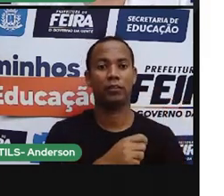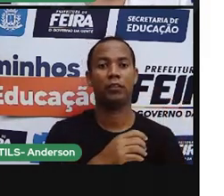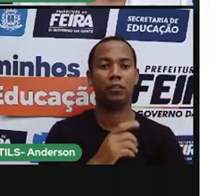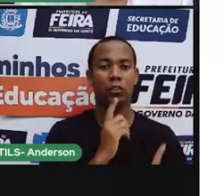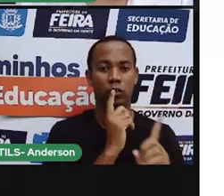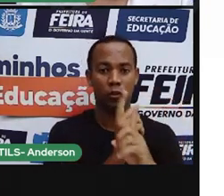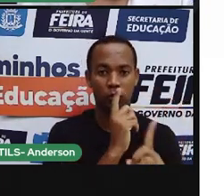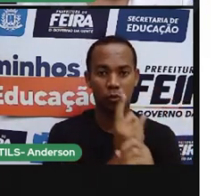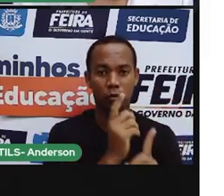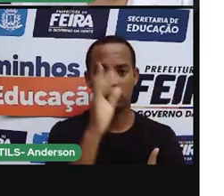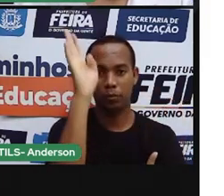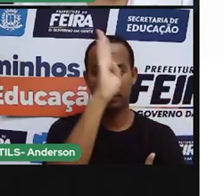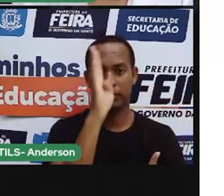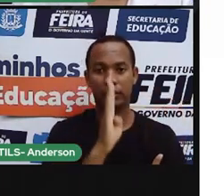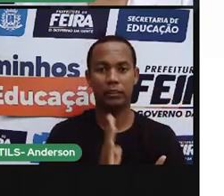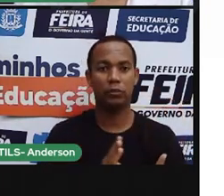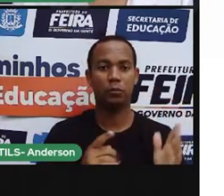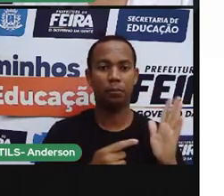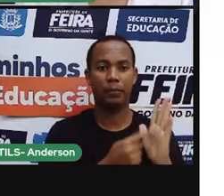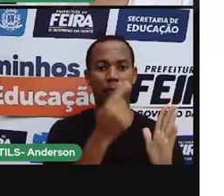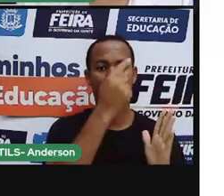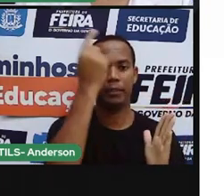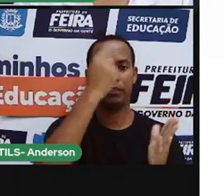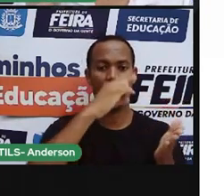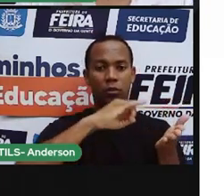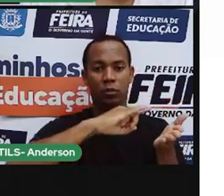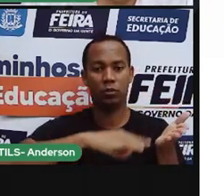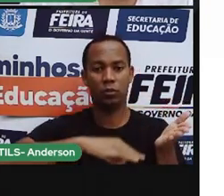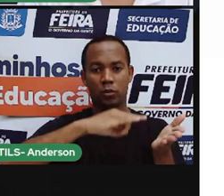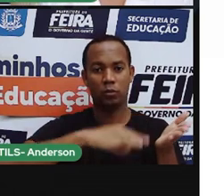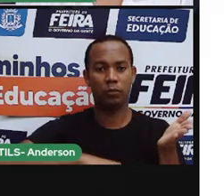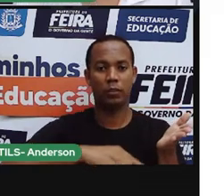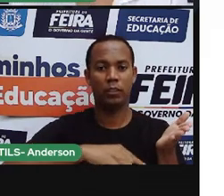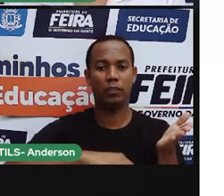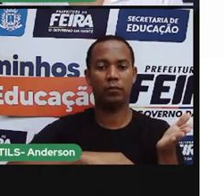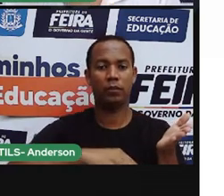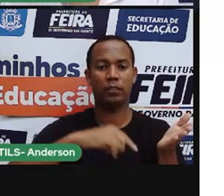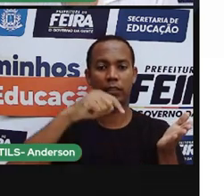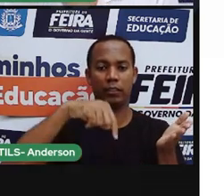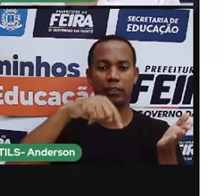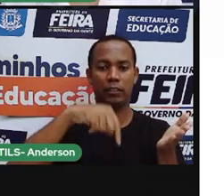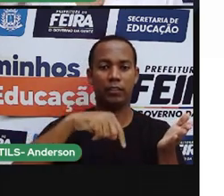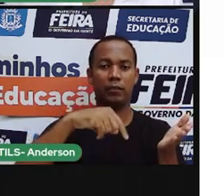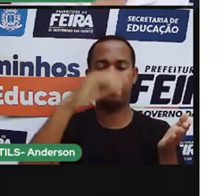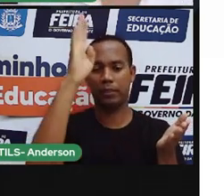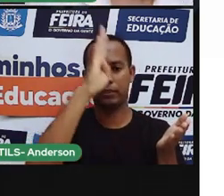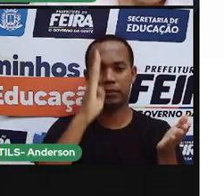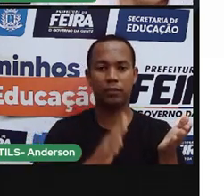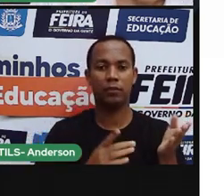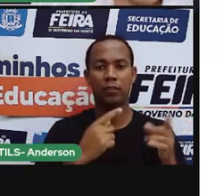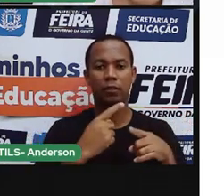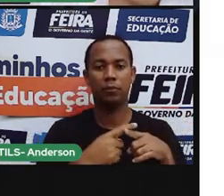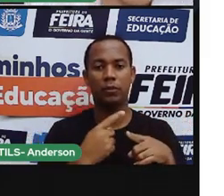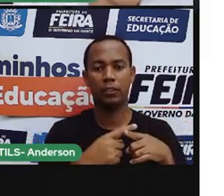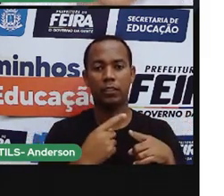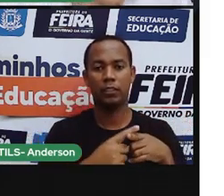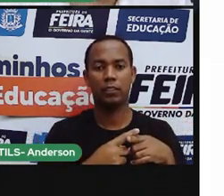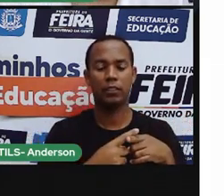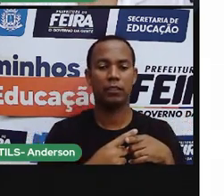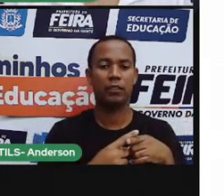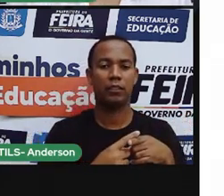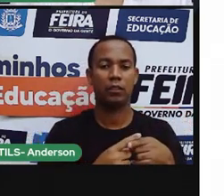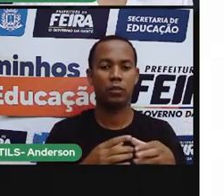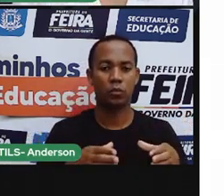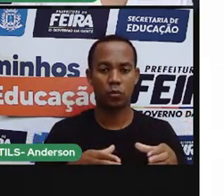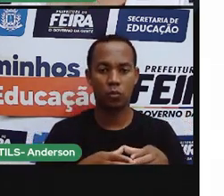Brasil, é considerado o primeiro documento escrito no e sobre o Brasil. Por quê? Porque os